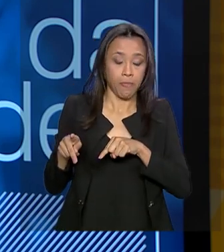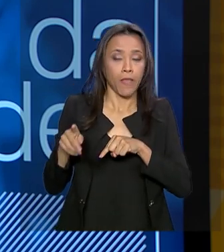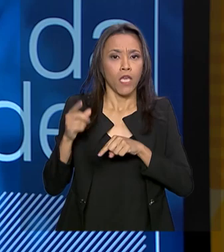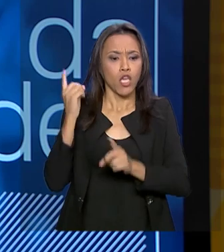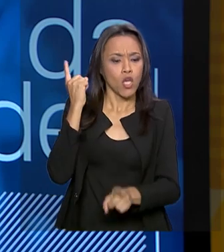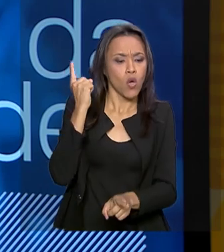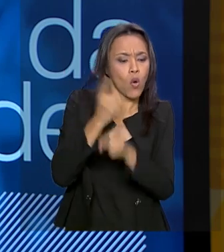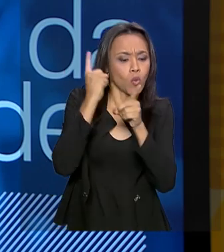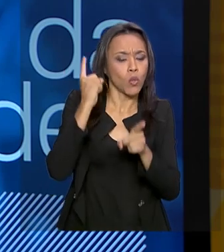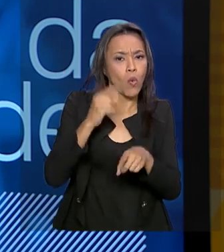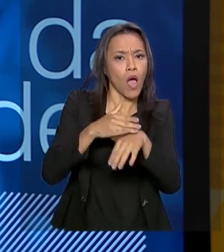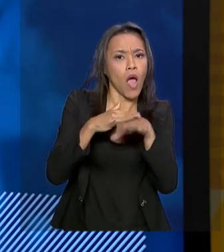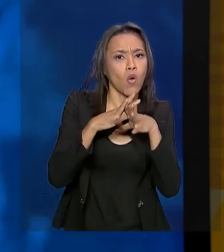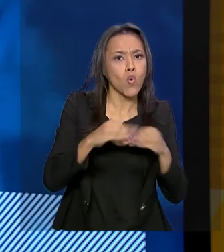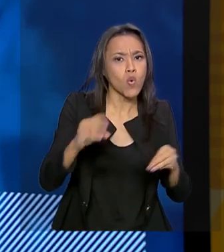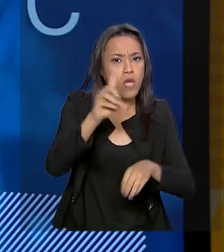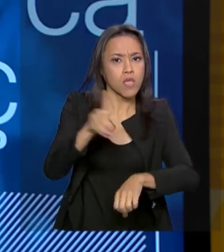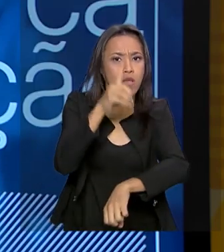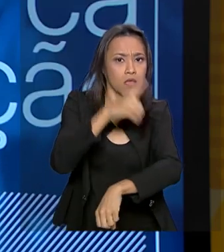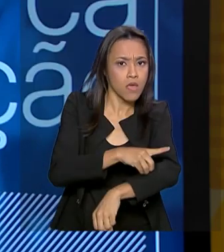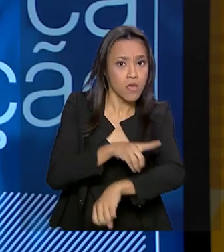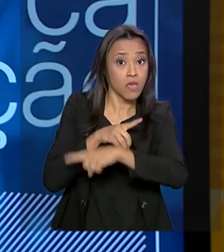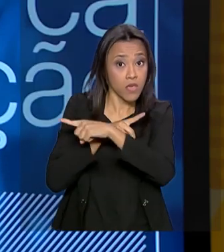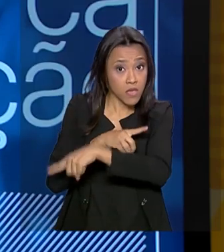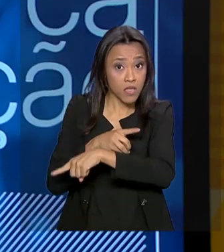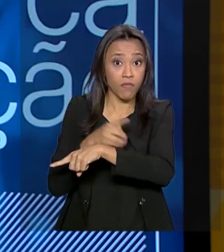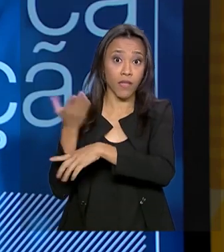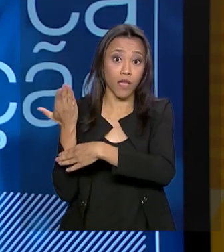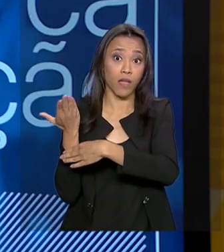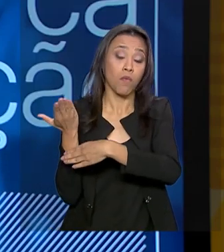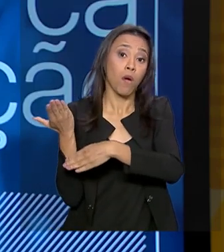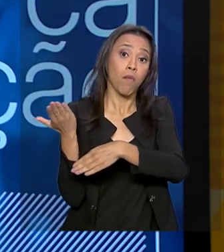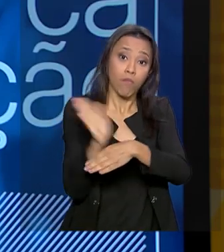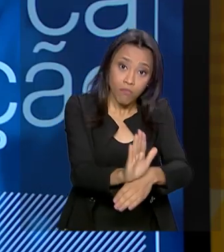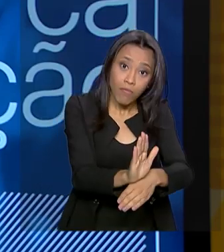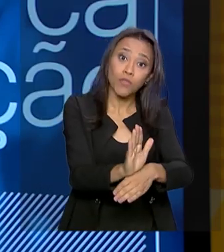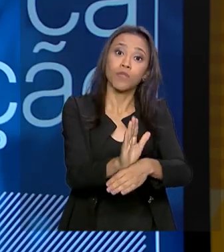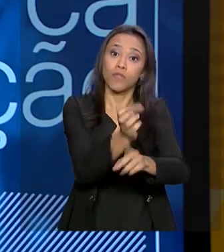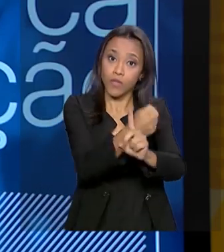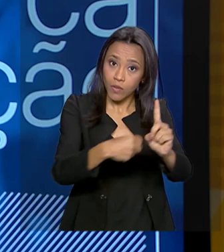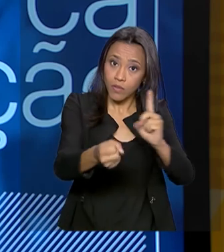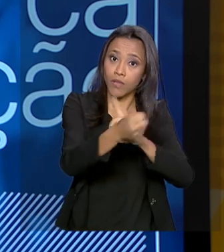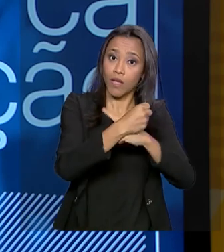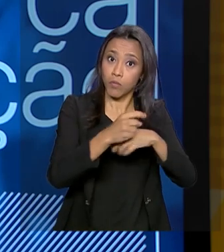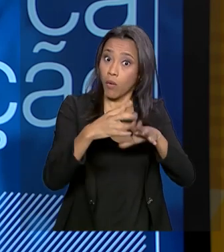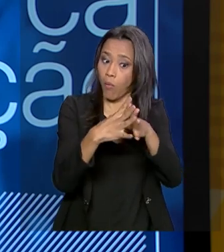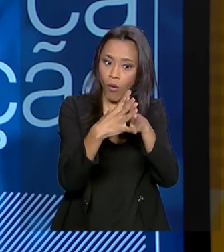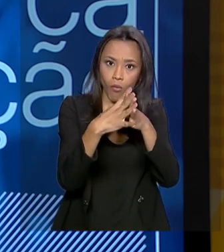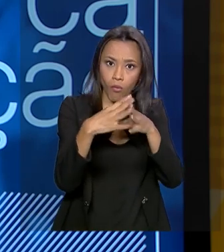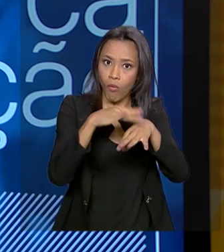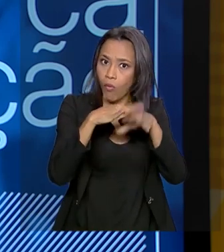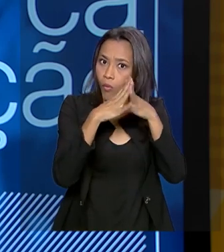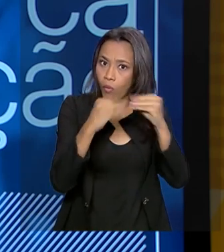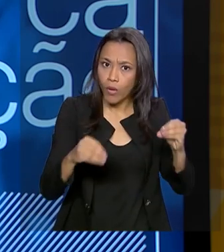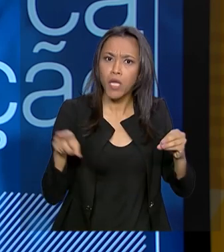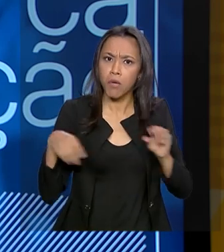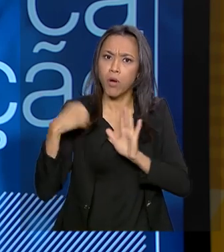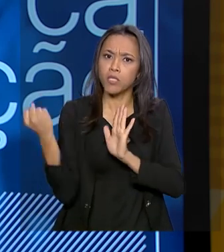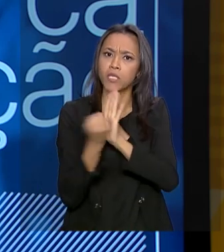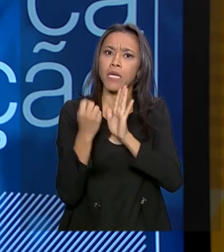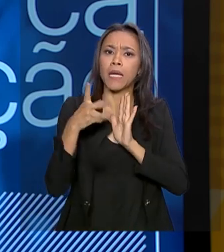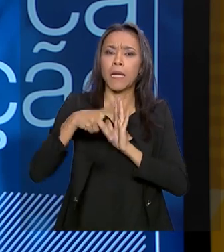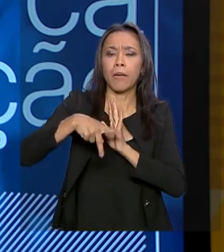cura da dengue, ele gerar um benefício muito maior para a sociedade, que teremos uma cura de uma doença, e, ao mesmo tempo, ele pode patentear